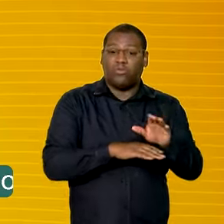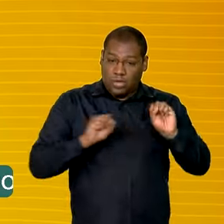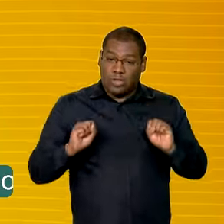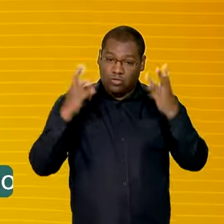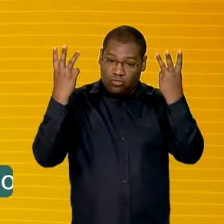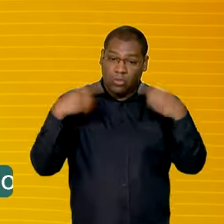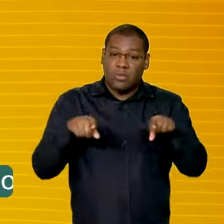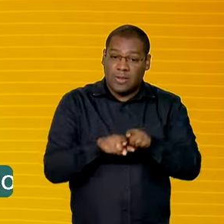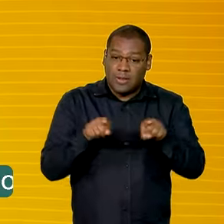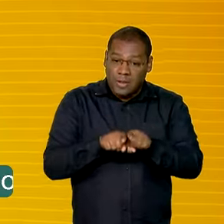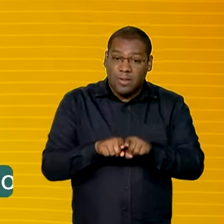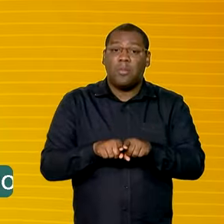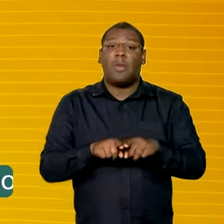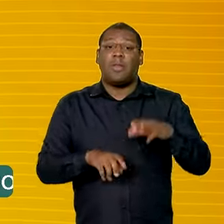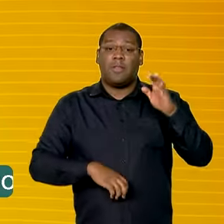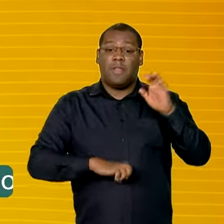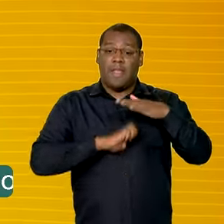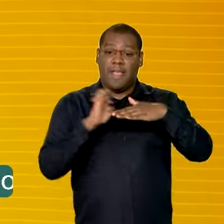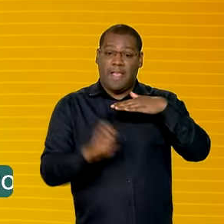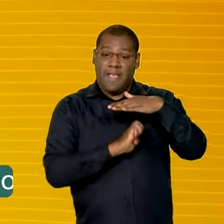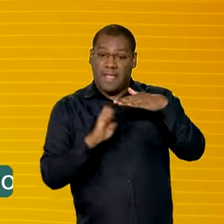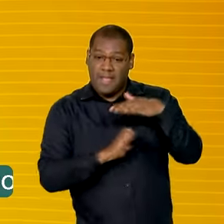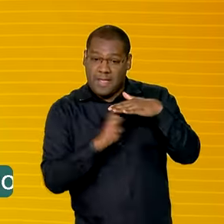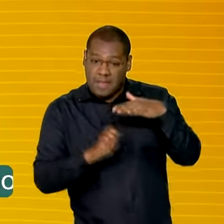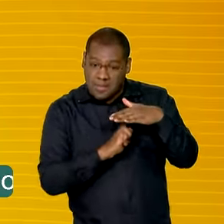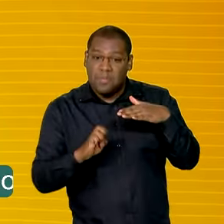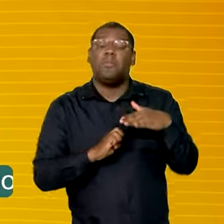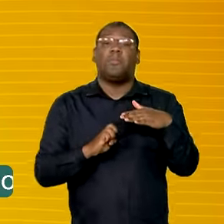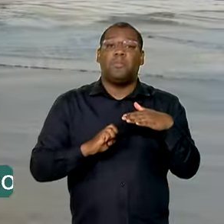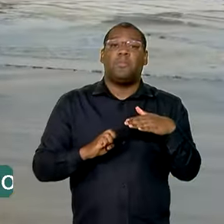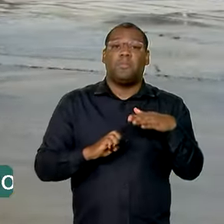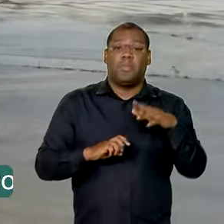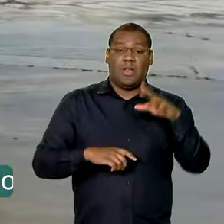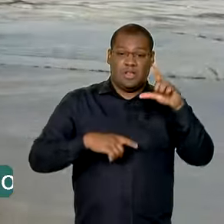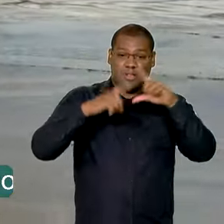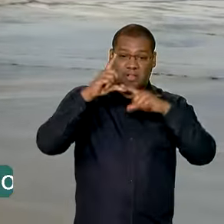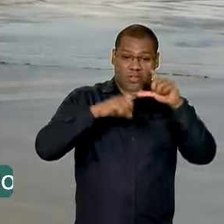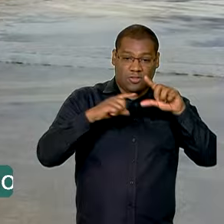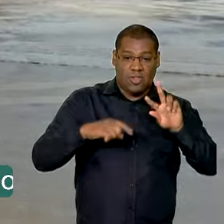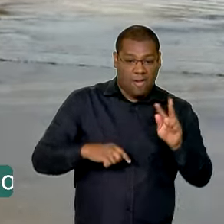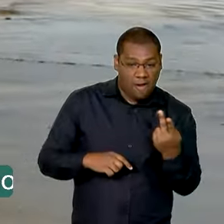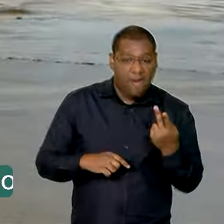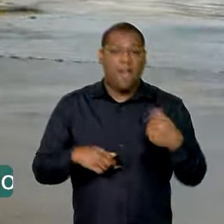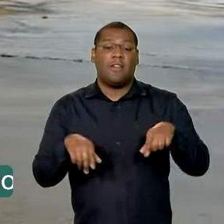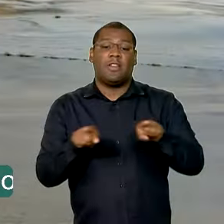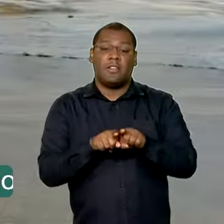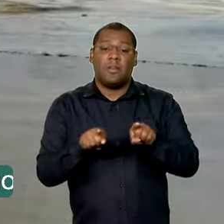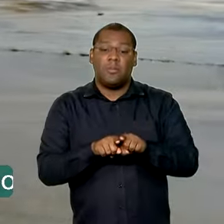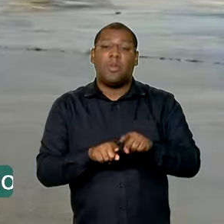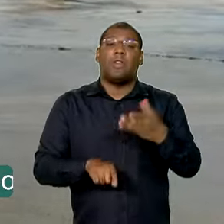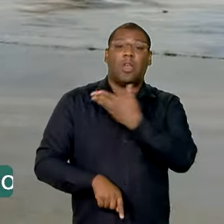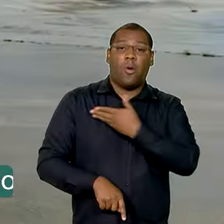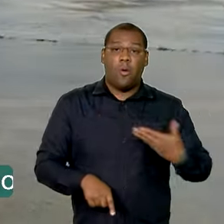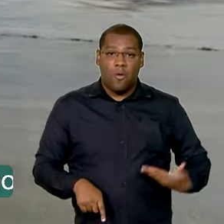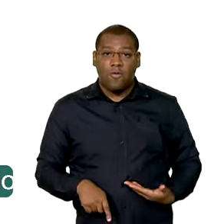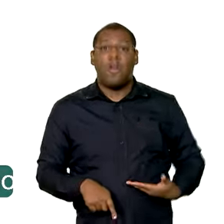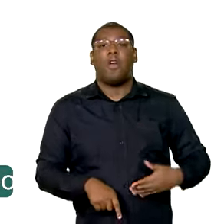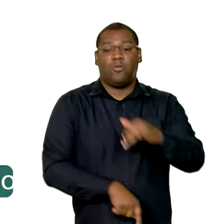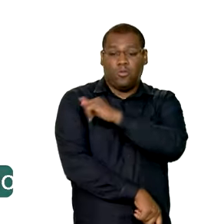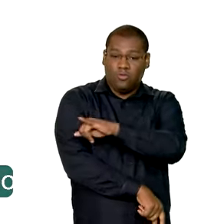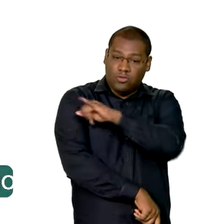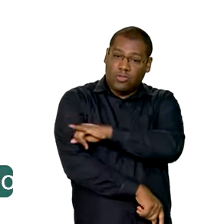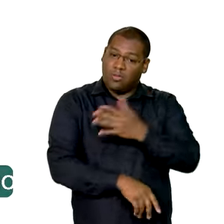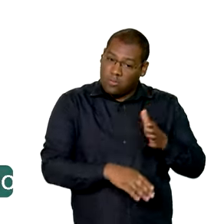contar com o apoio da prefeitura e do governo do Rio de Janeiro. O que o governo federal fez no fim de semana dos dias